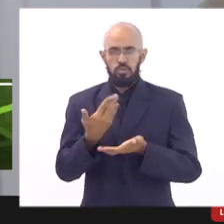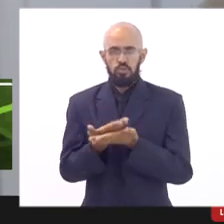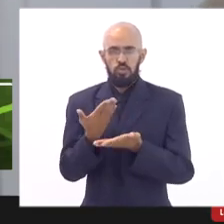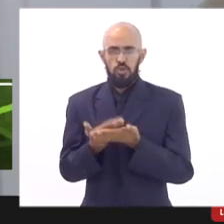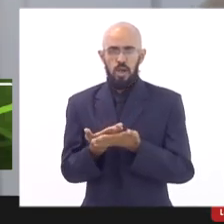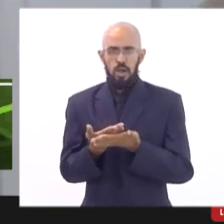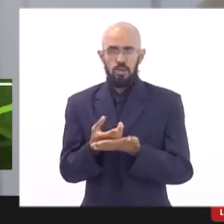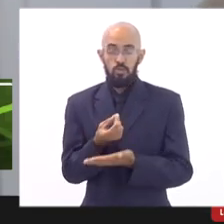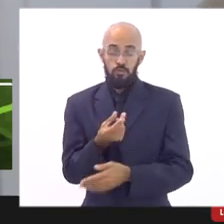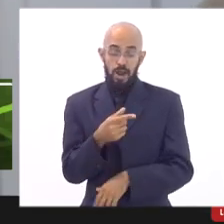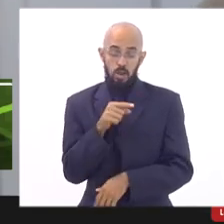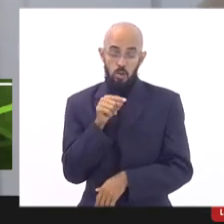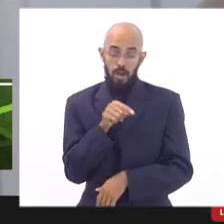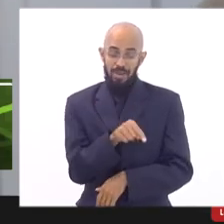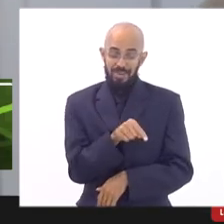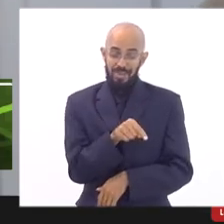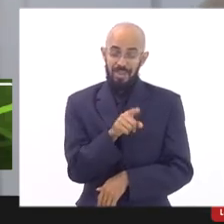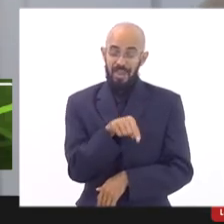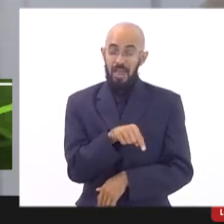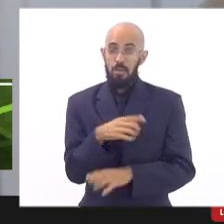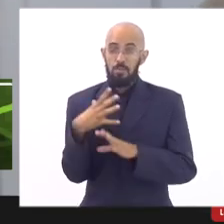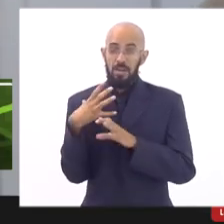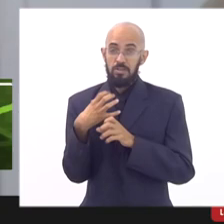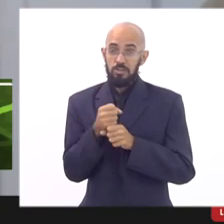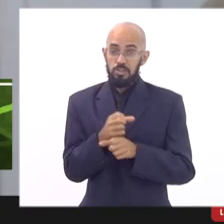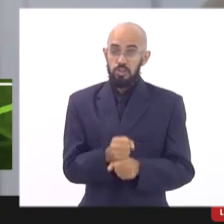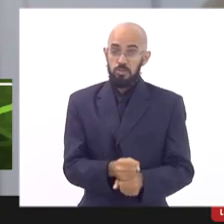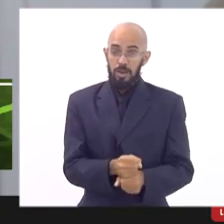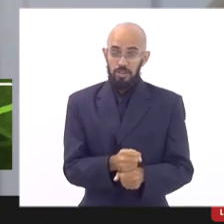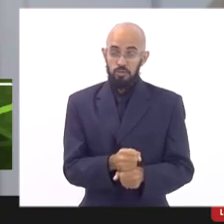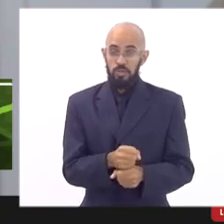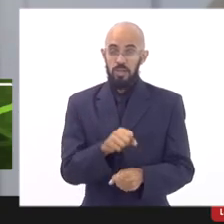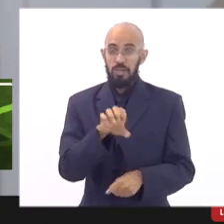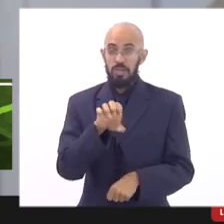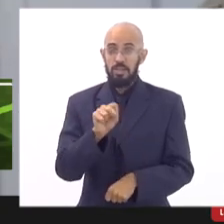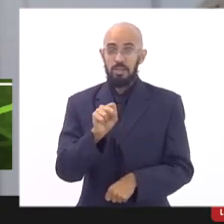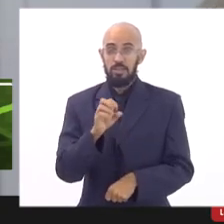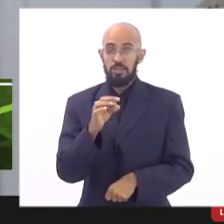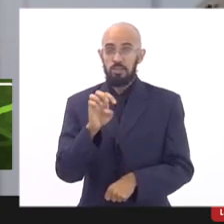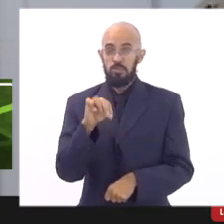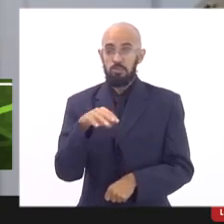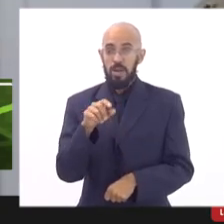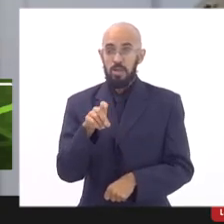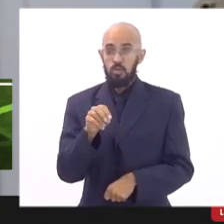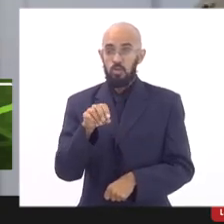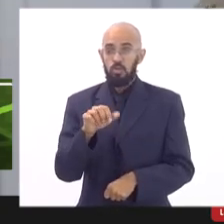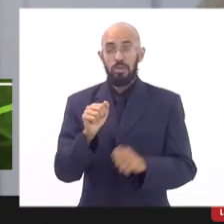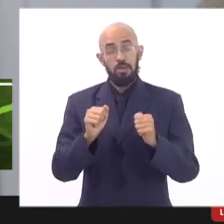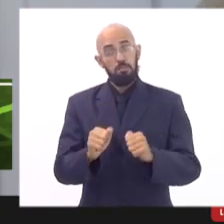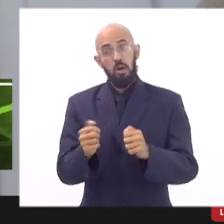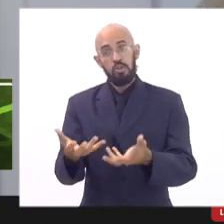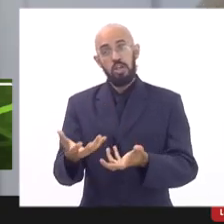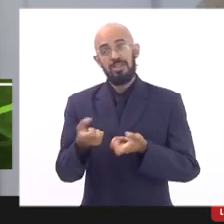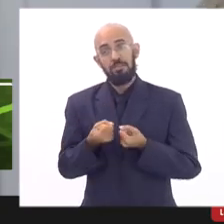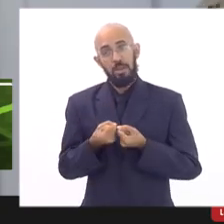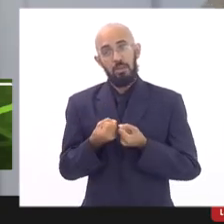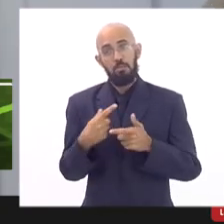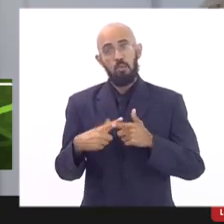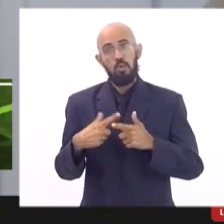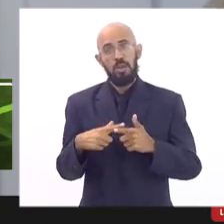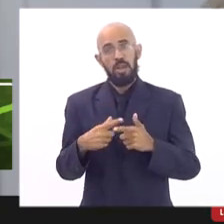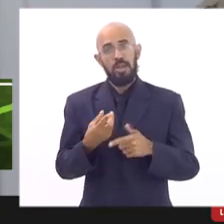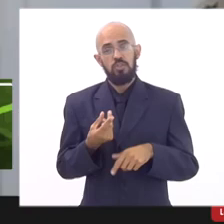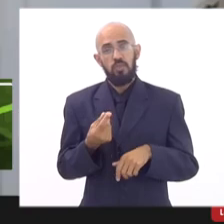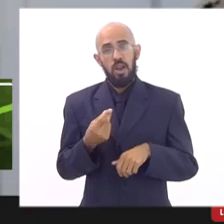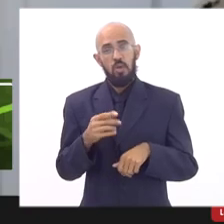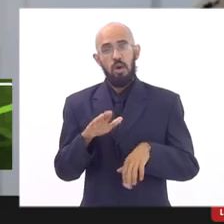ele é uma estimativa do que esse diretor pode receber no ano o porquê que esse valor às vezes é